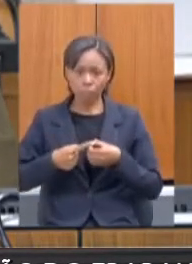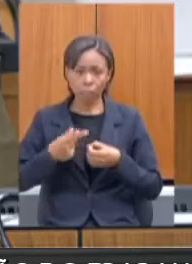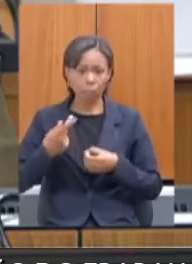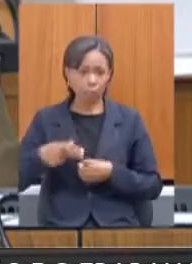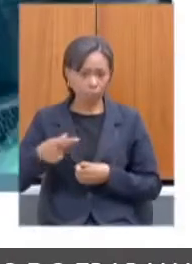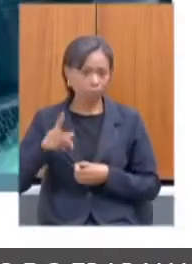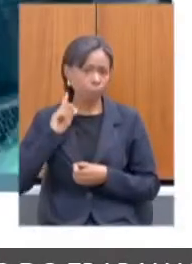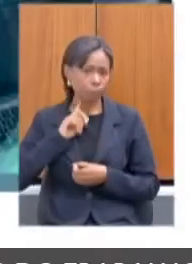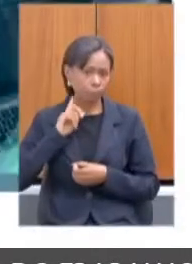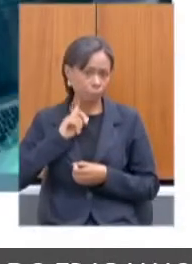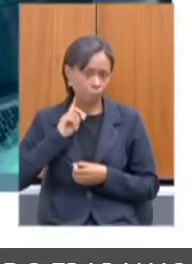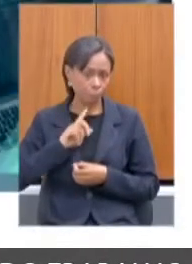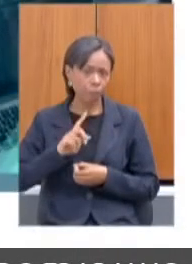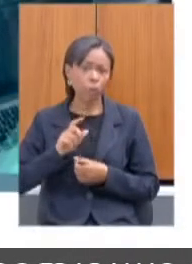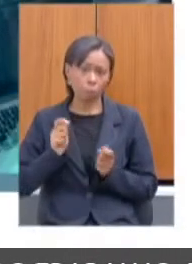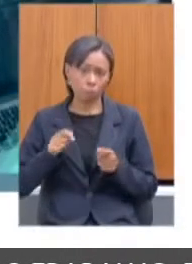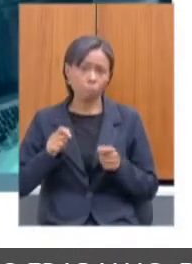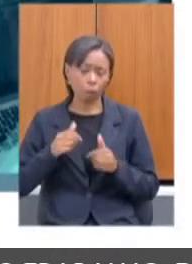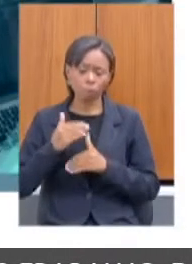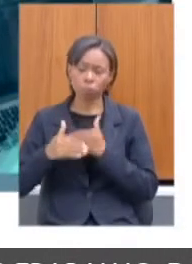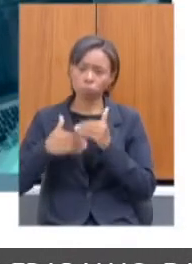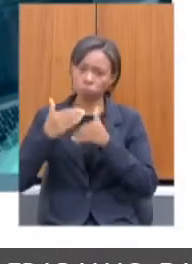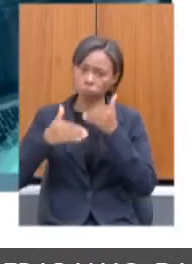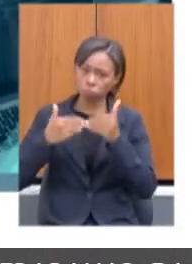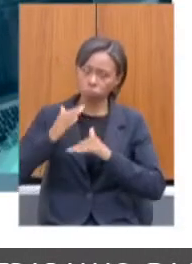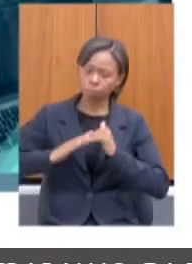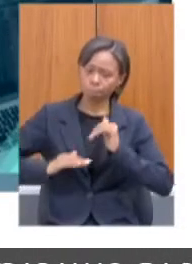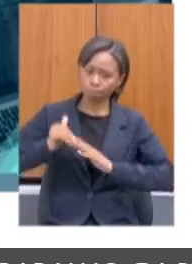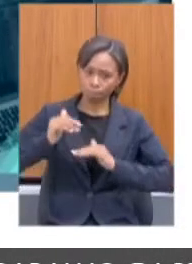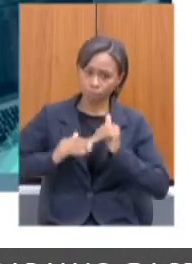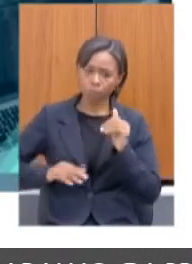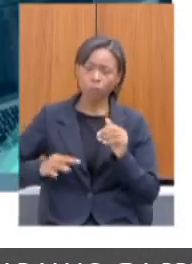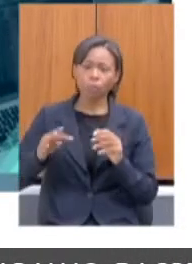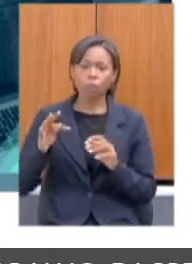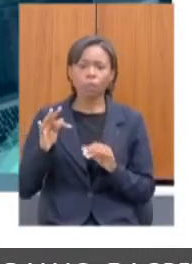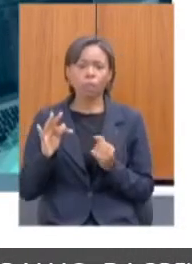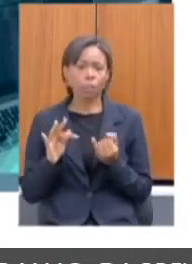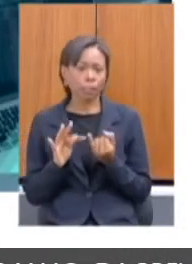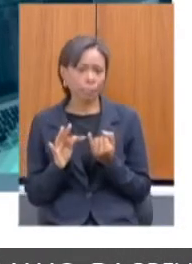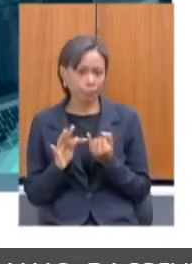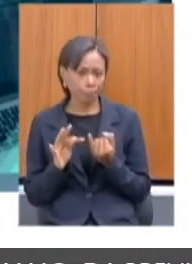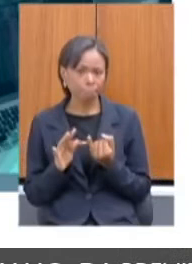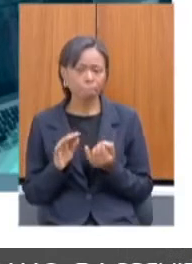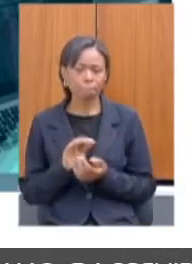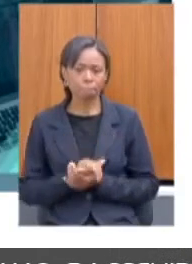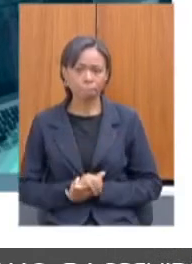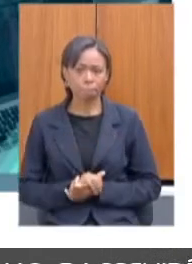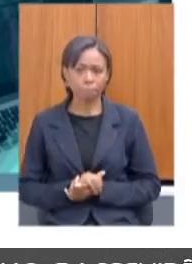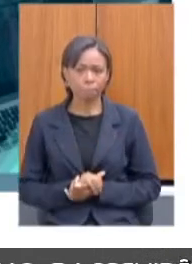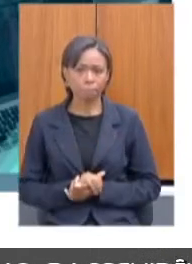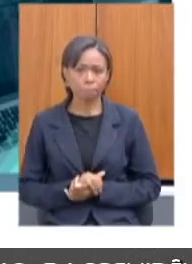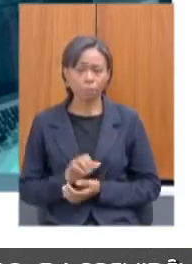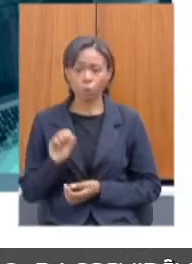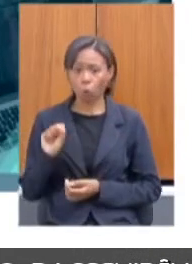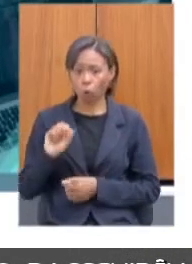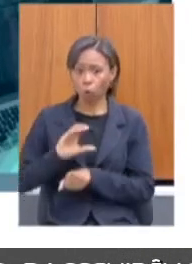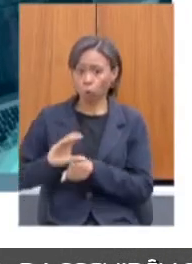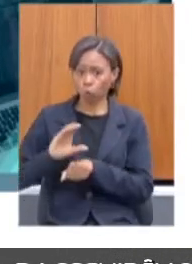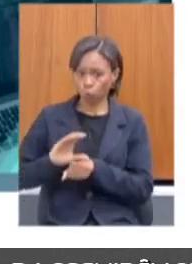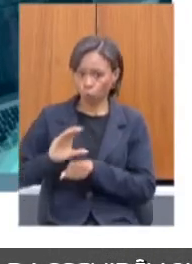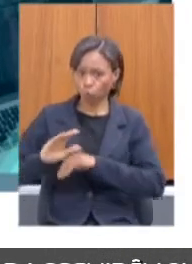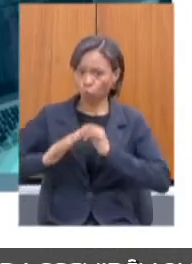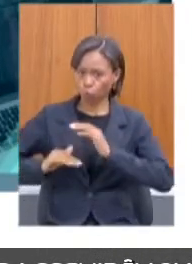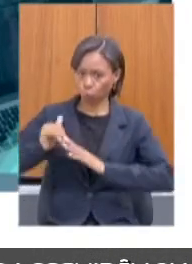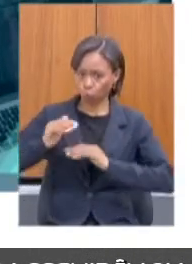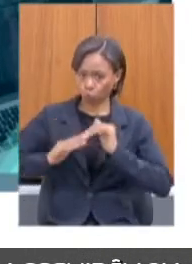para desenvolver essa qualificação profissional onde tem muita demanda. Então, oito cursos de qualificação profissional no